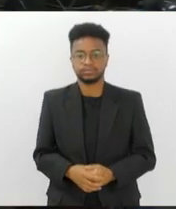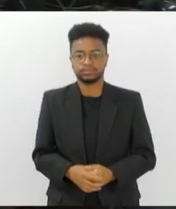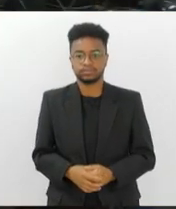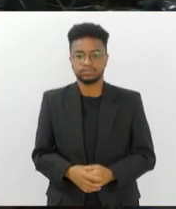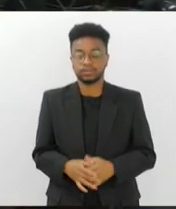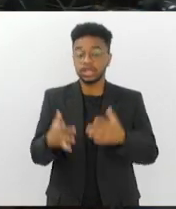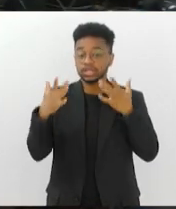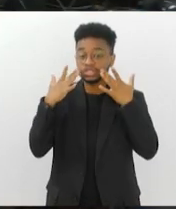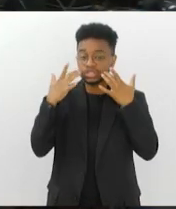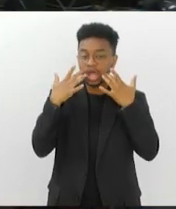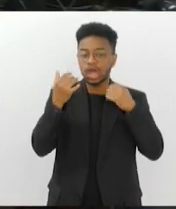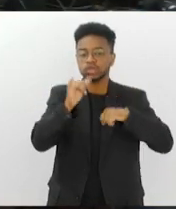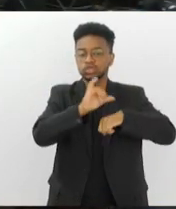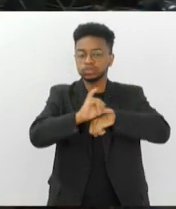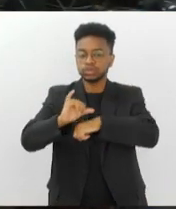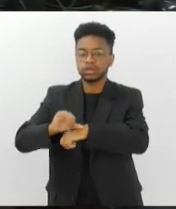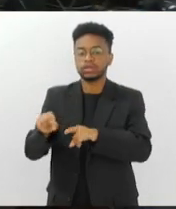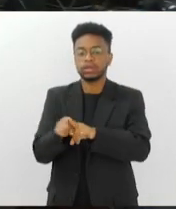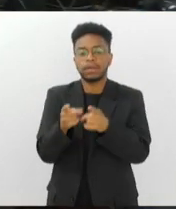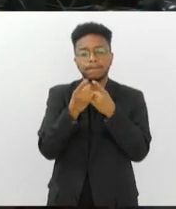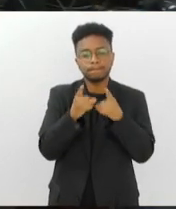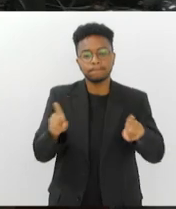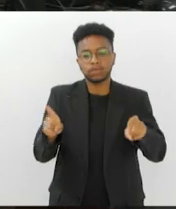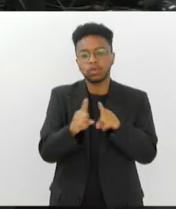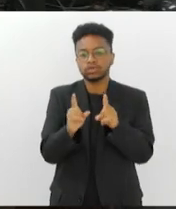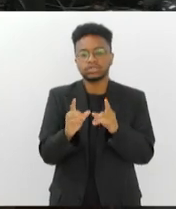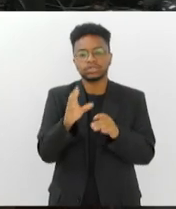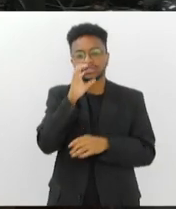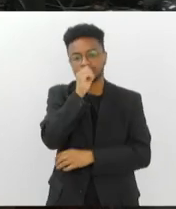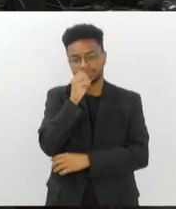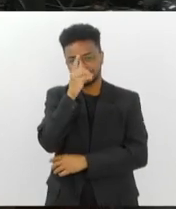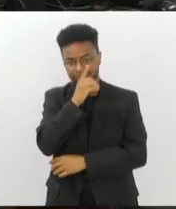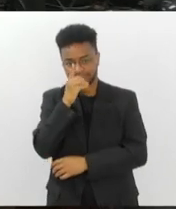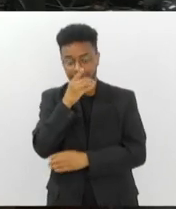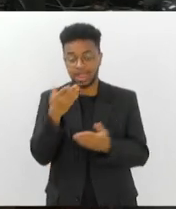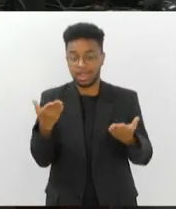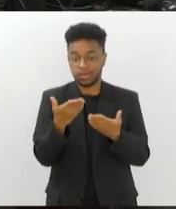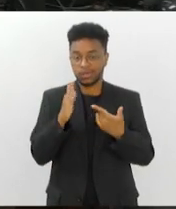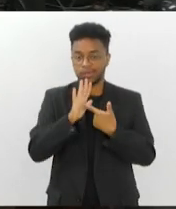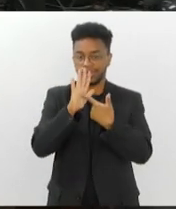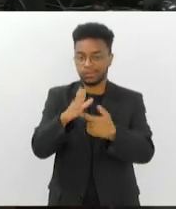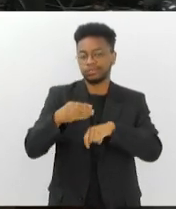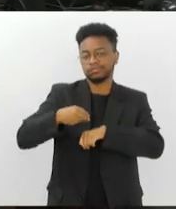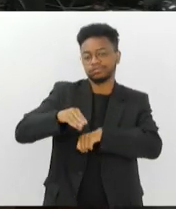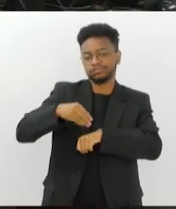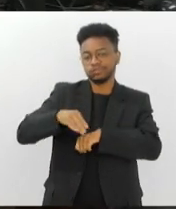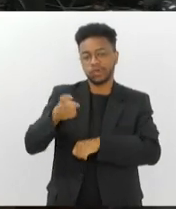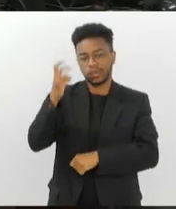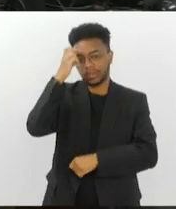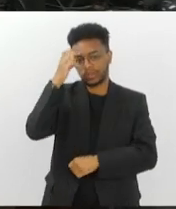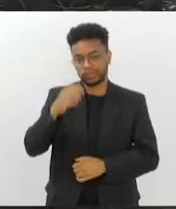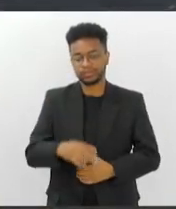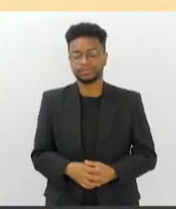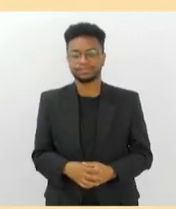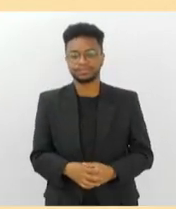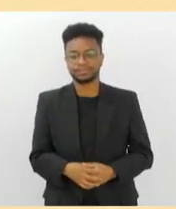Teatro, exposição e muita música para o seu final de semana. Agora, na nossa Agenda Cultural.